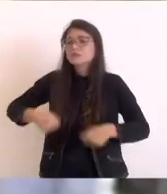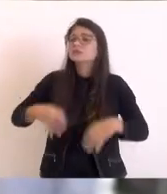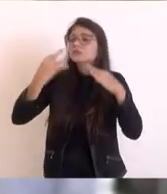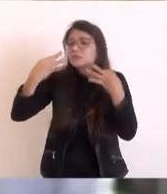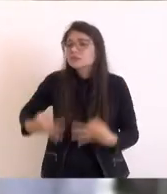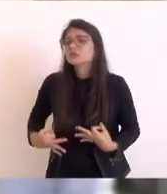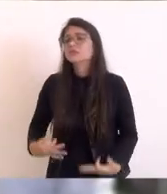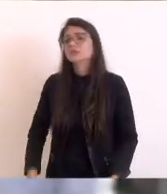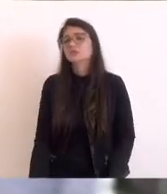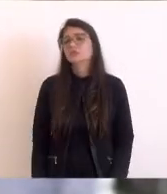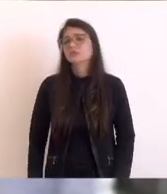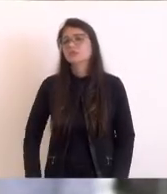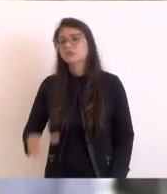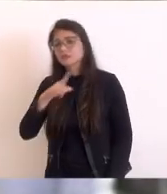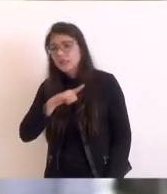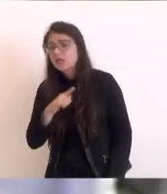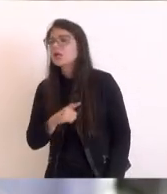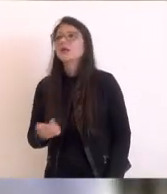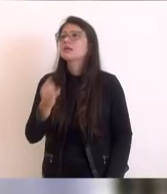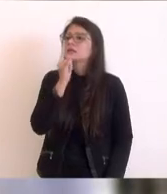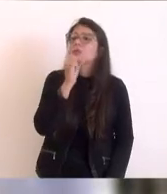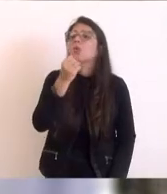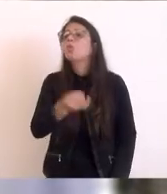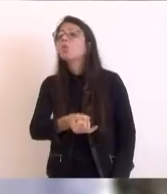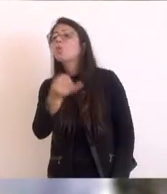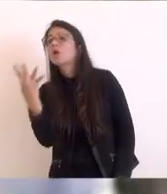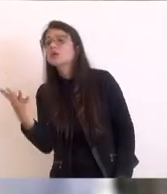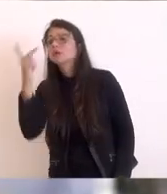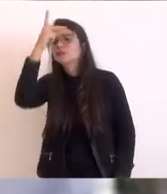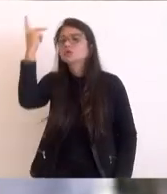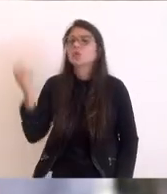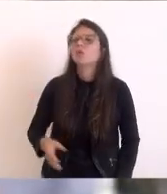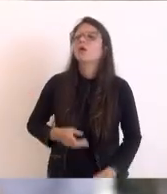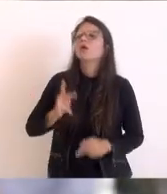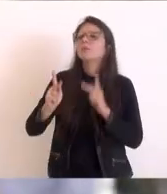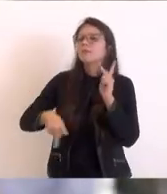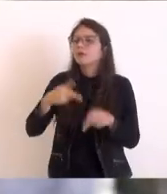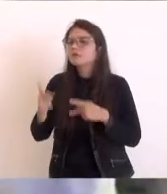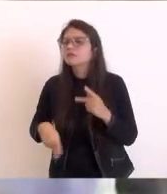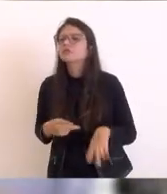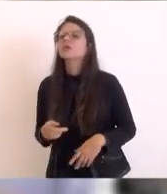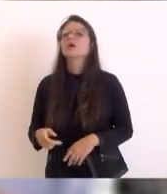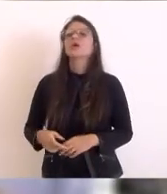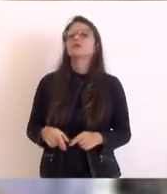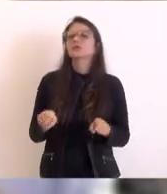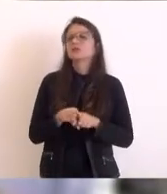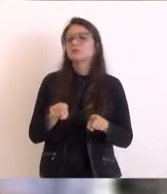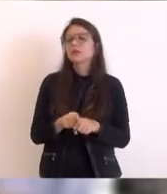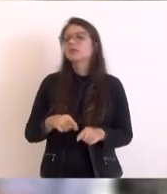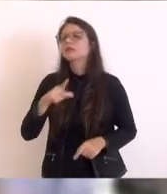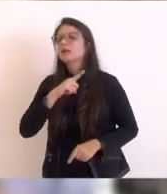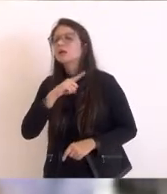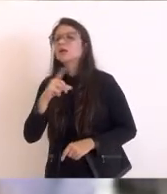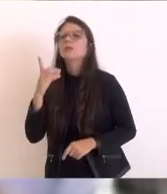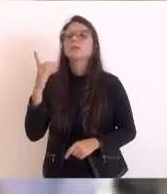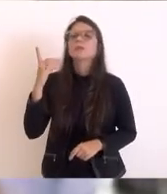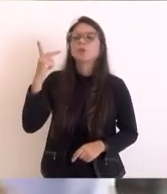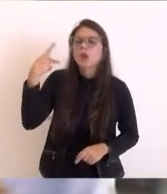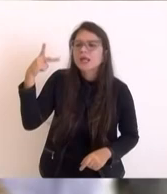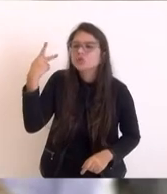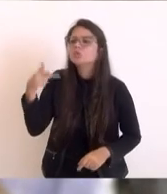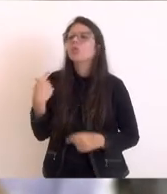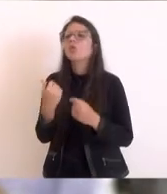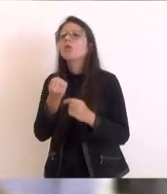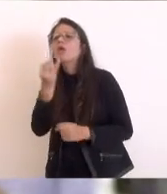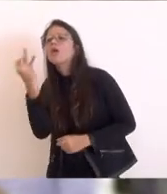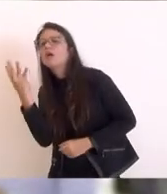temos aqui tantos mil moradores, nós temos tantos mil eleitores, nós temos tantos políticos renomados aqui e cobrar